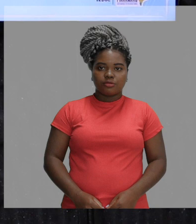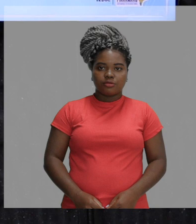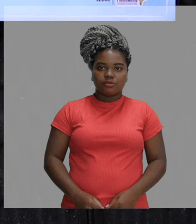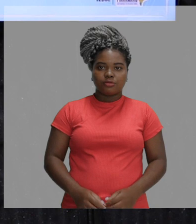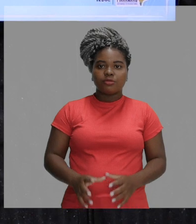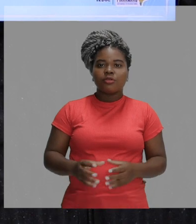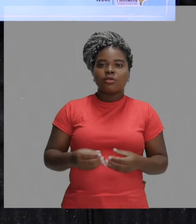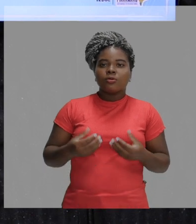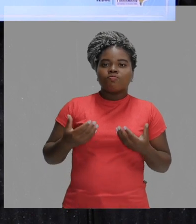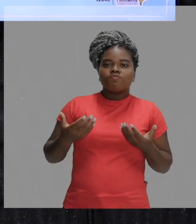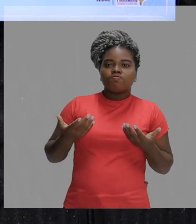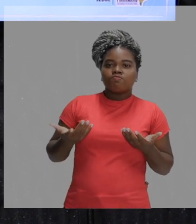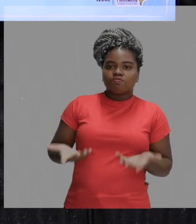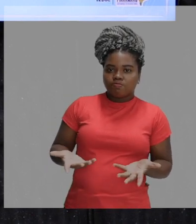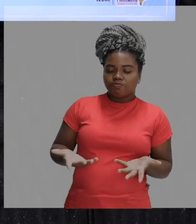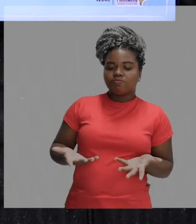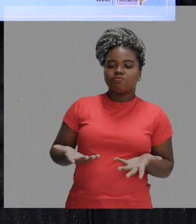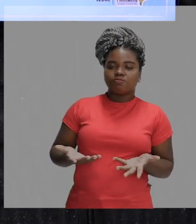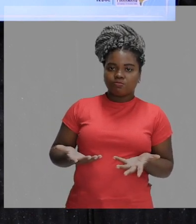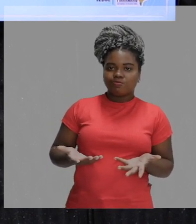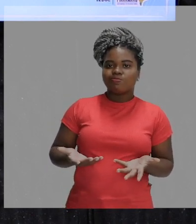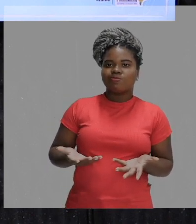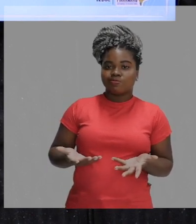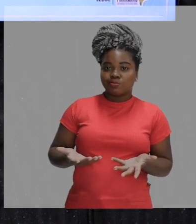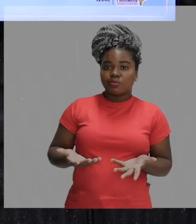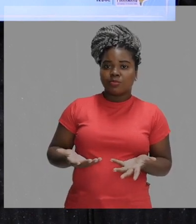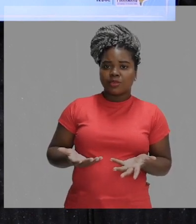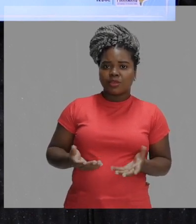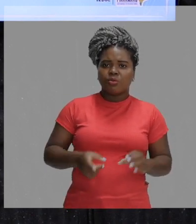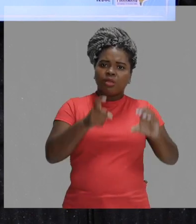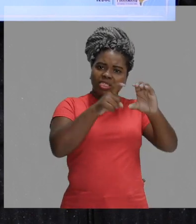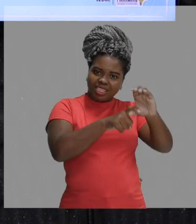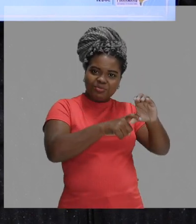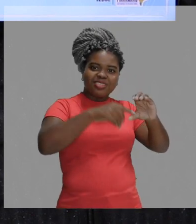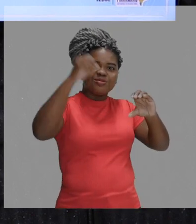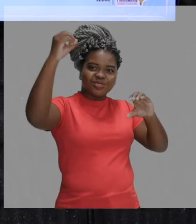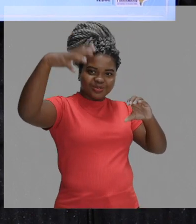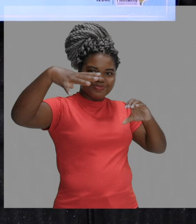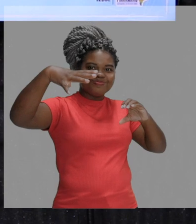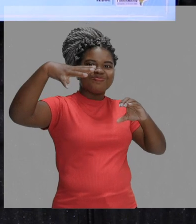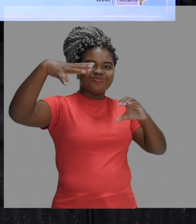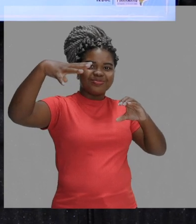Ok? Bom, então nós somos muito dependentes dessa luz.